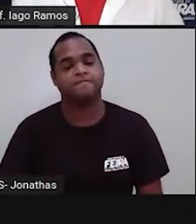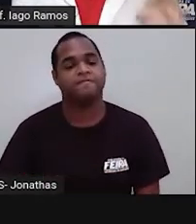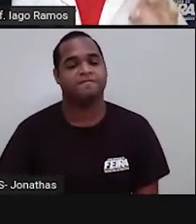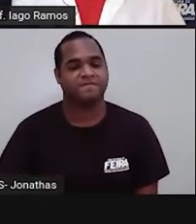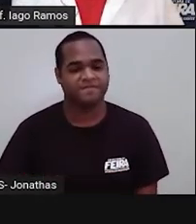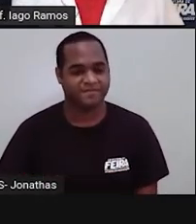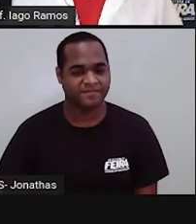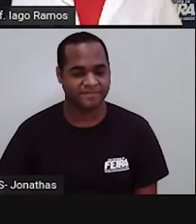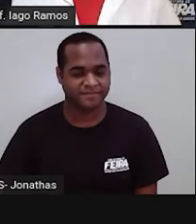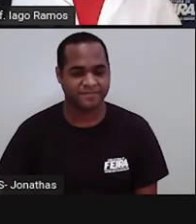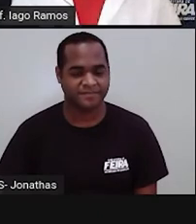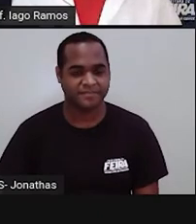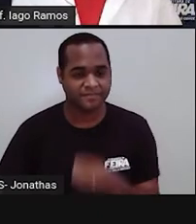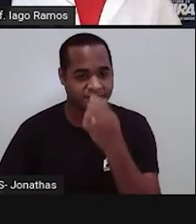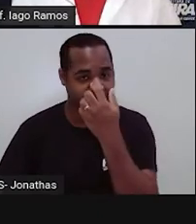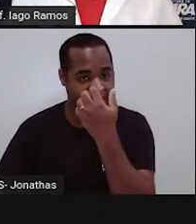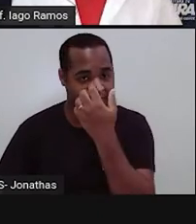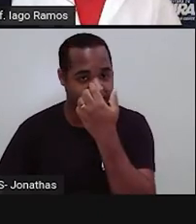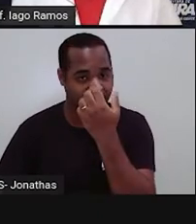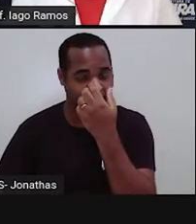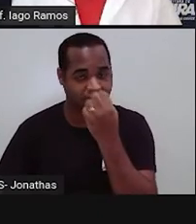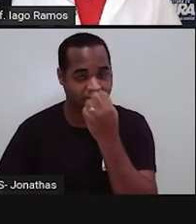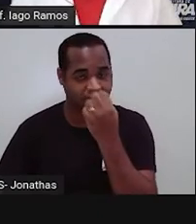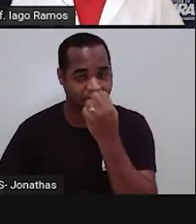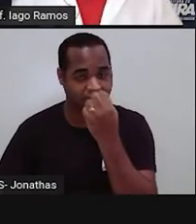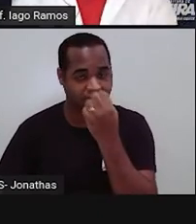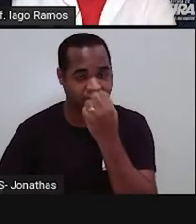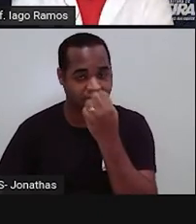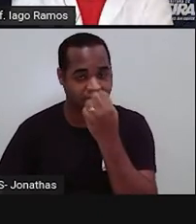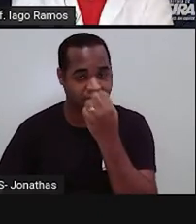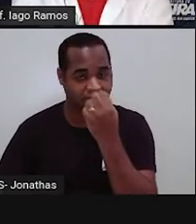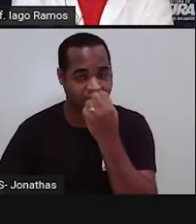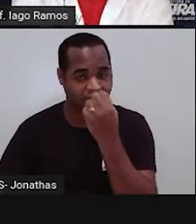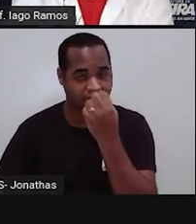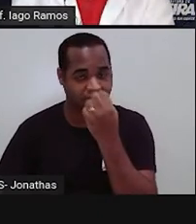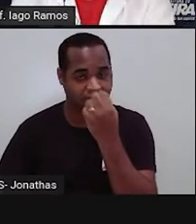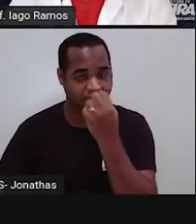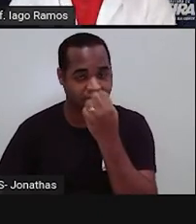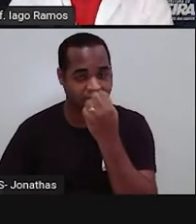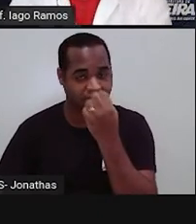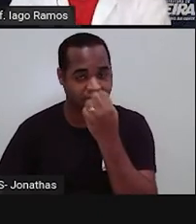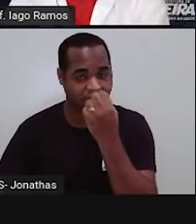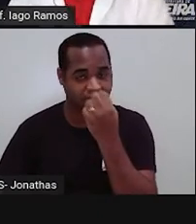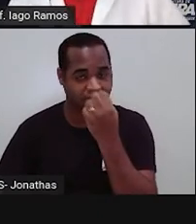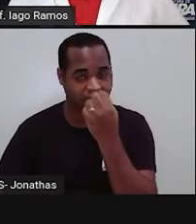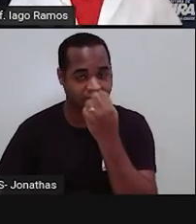Vamos ver se, dessa vez, a gente vence todas as fases. Olha só. Vamos lá.